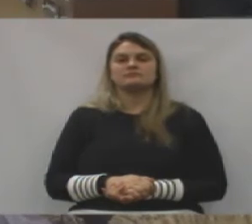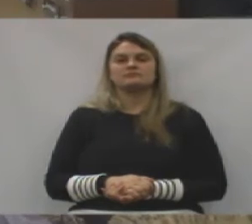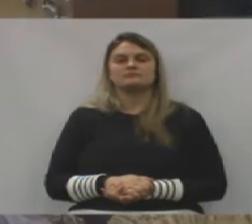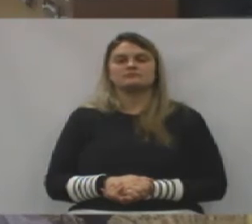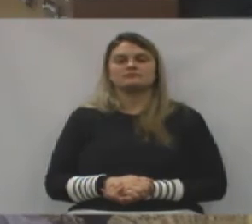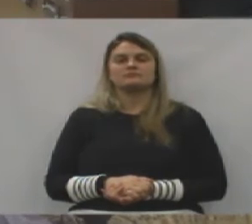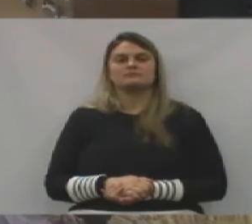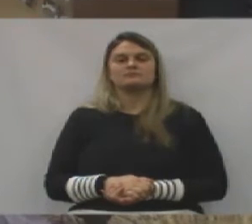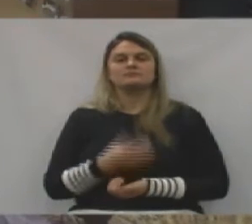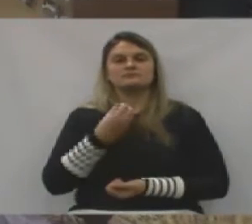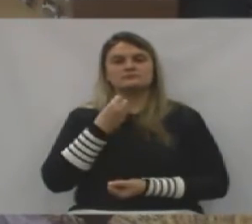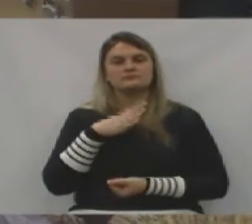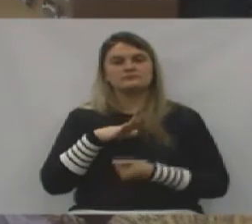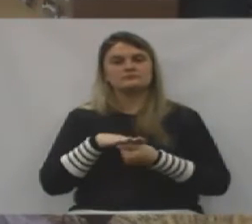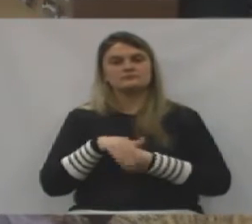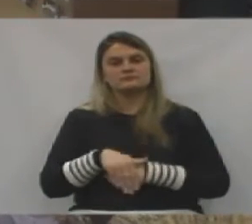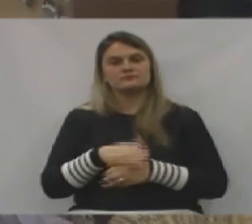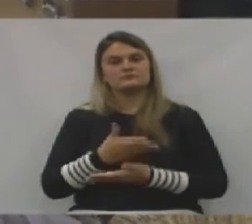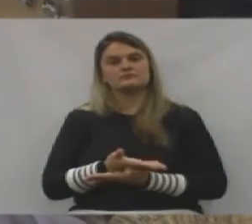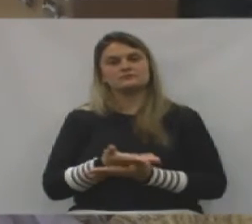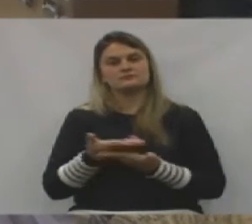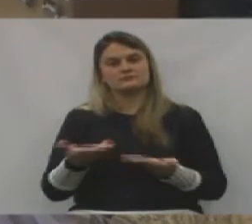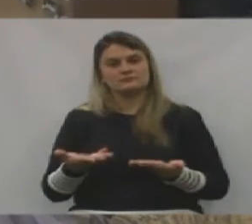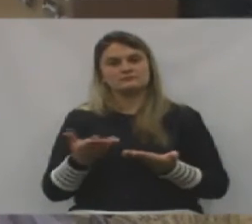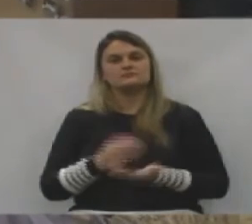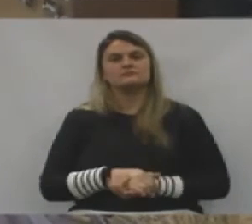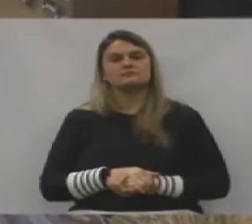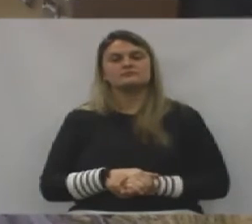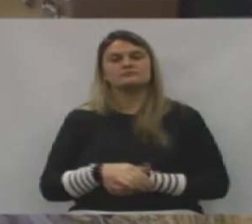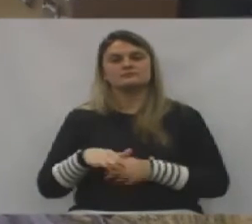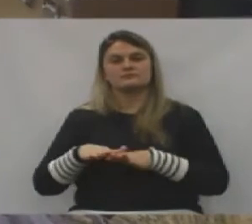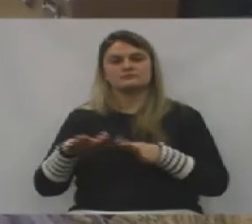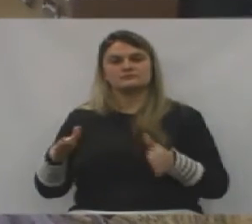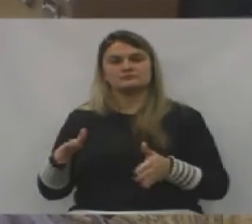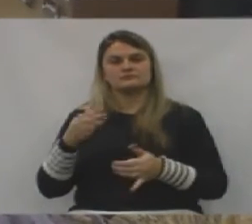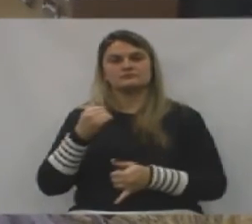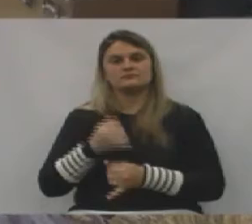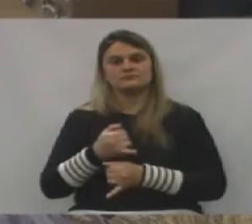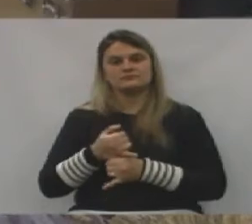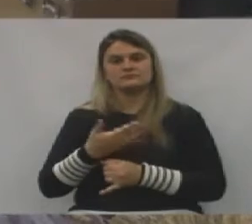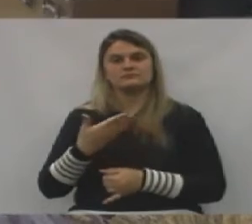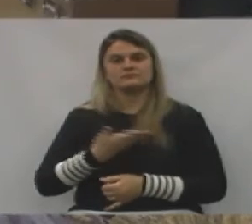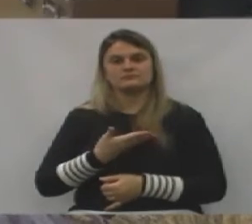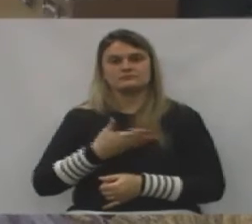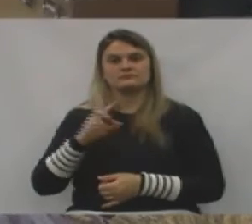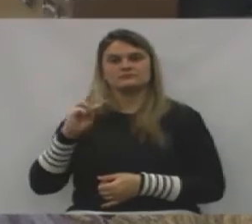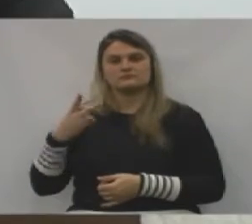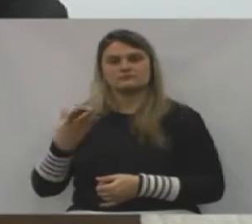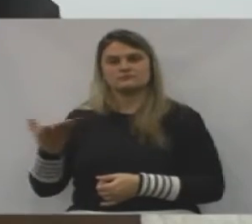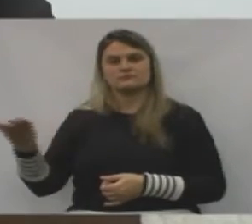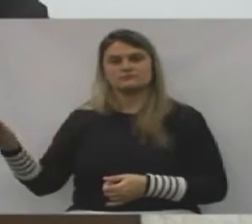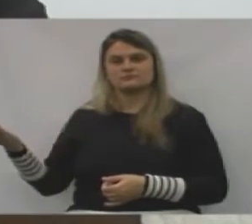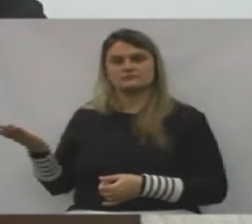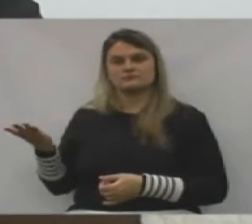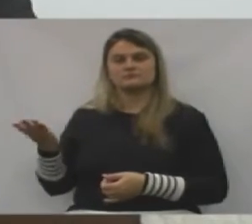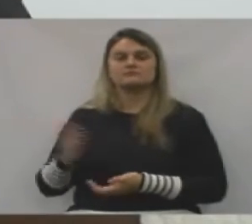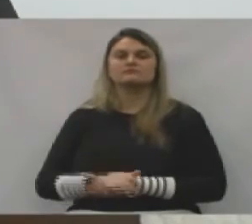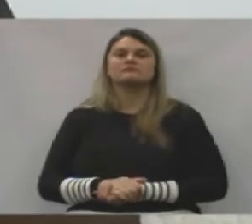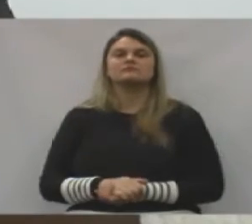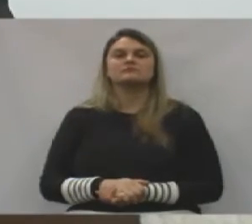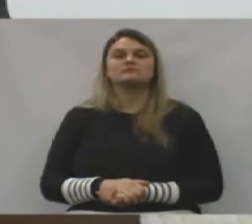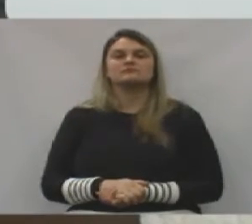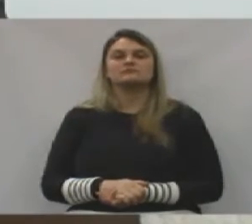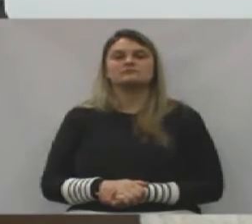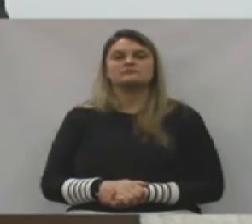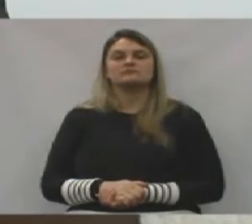Boa noite a todos, mesa diretora, meus amigos da mesa diretora, senhores